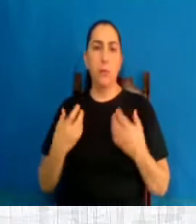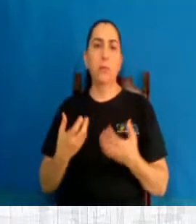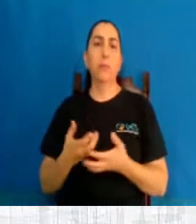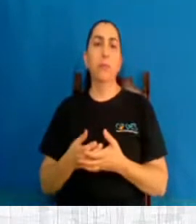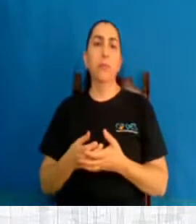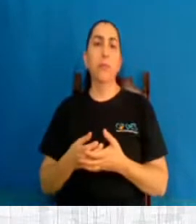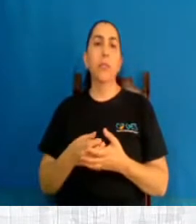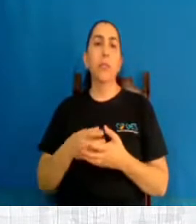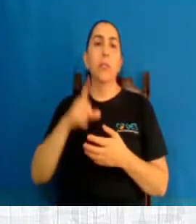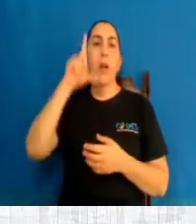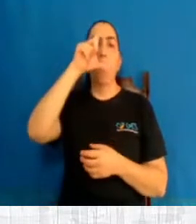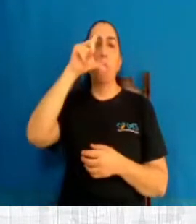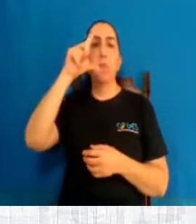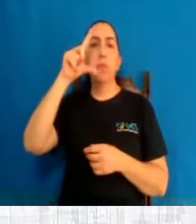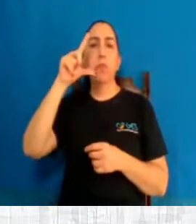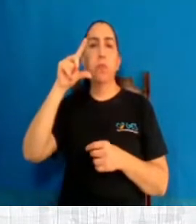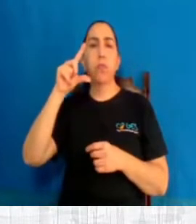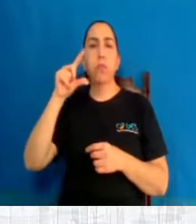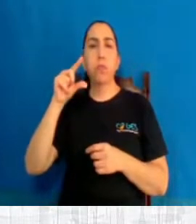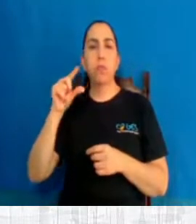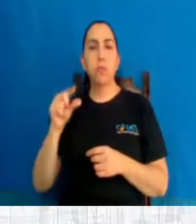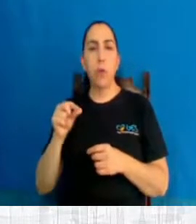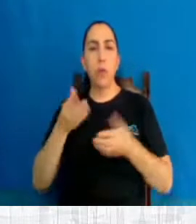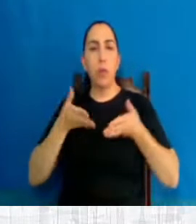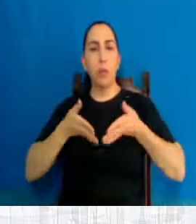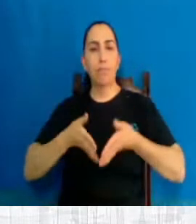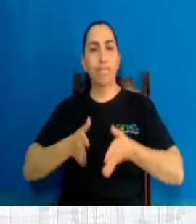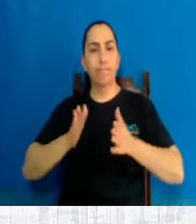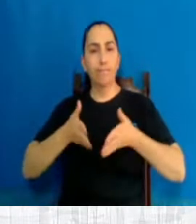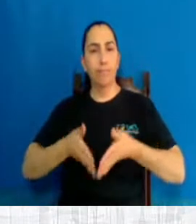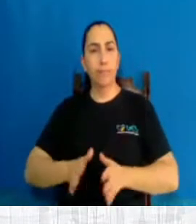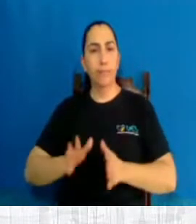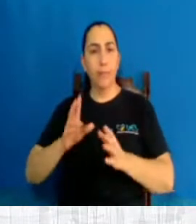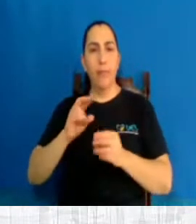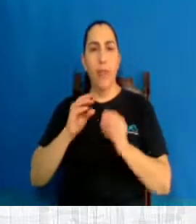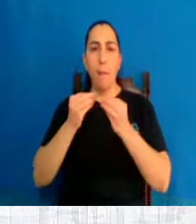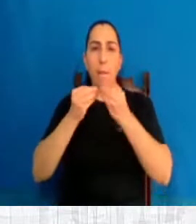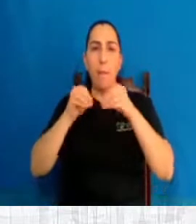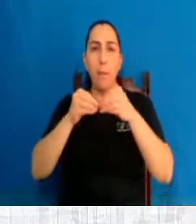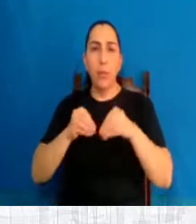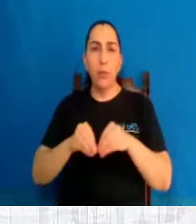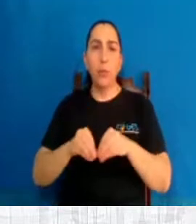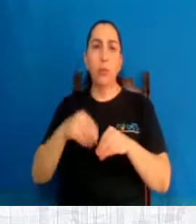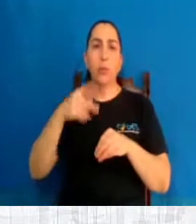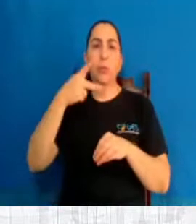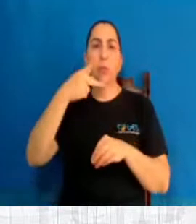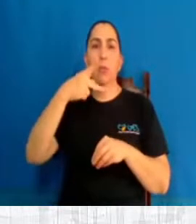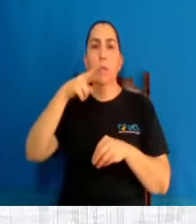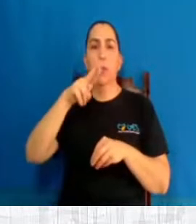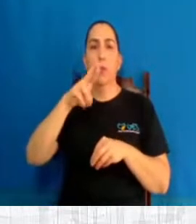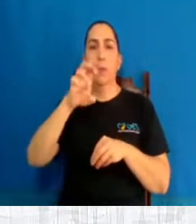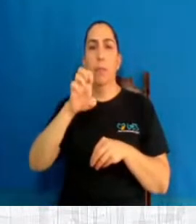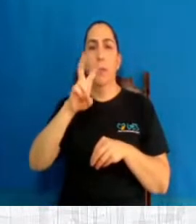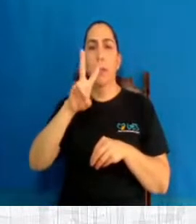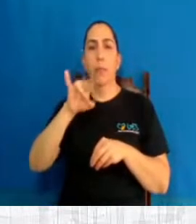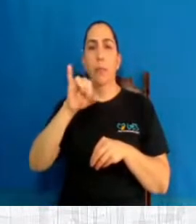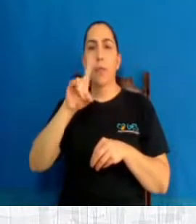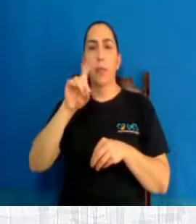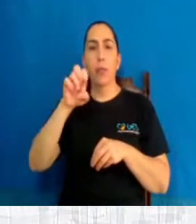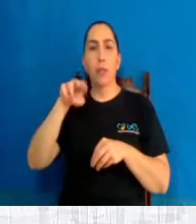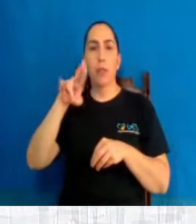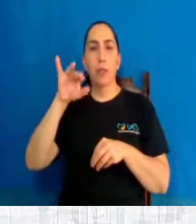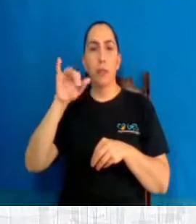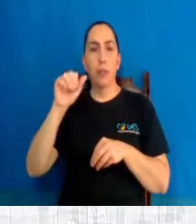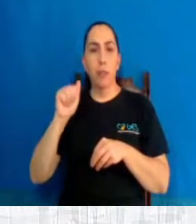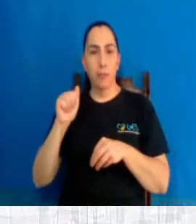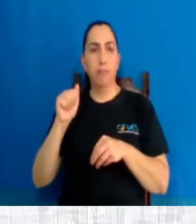redução da taxa da natalidade prejudicará muito a previdência social. Então, muita gente vai deixar de nascer se